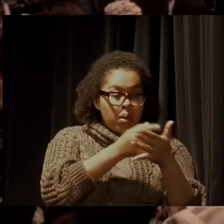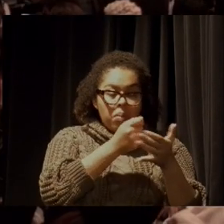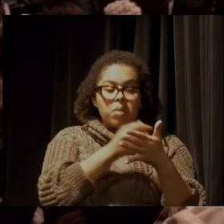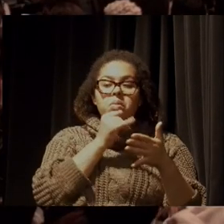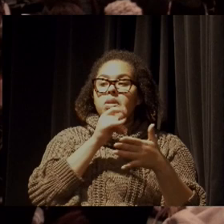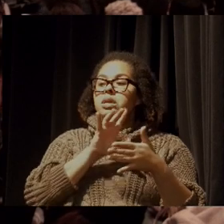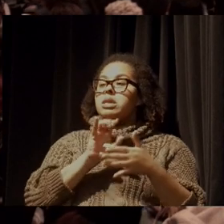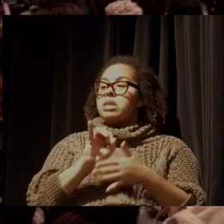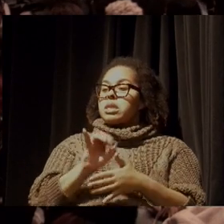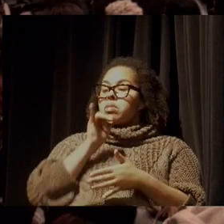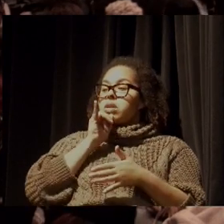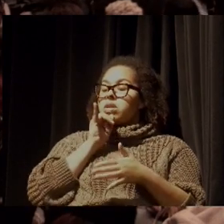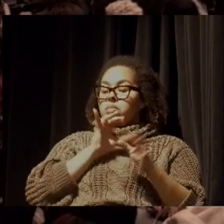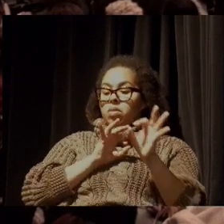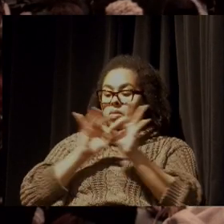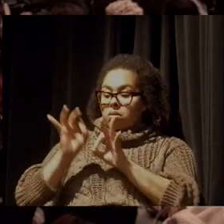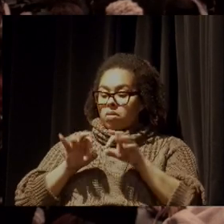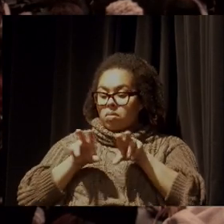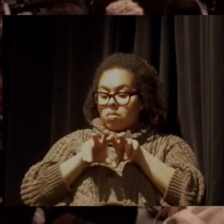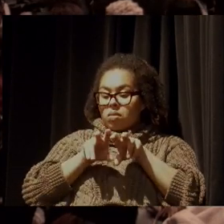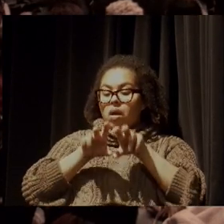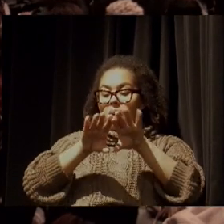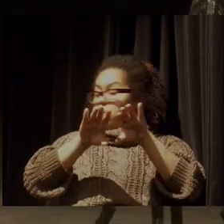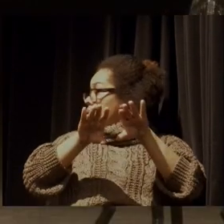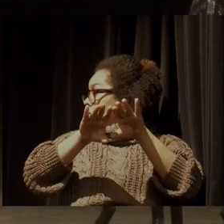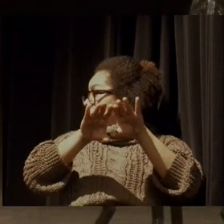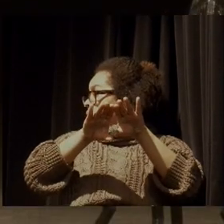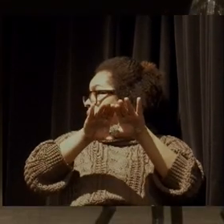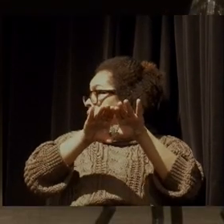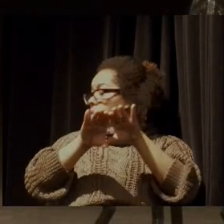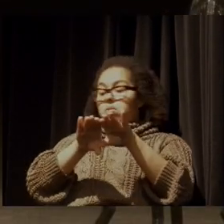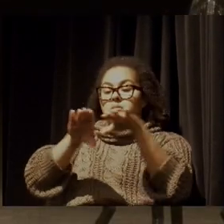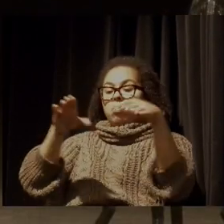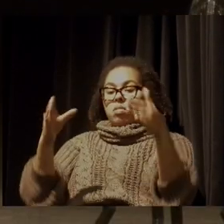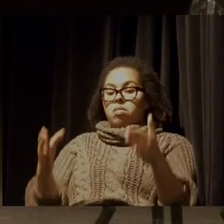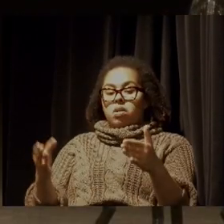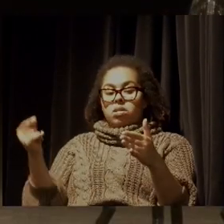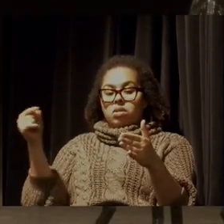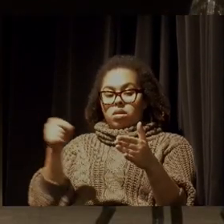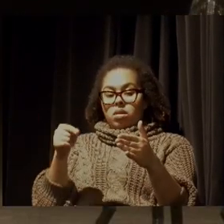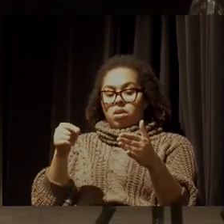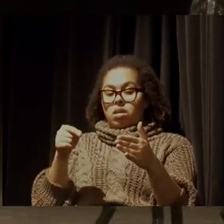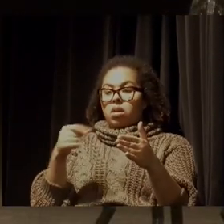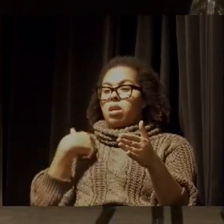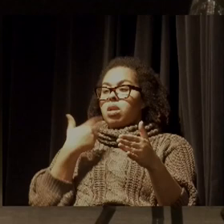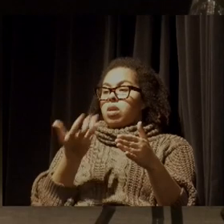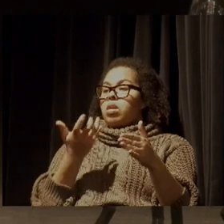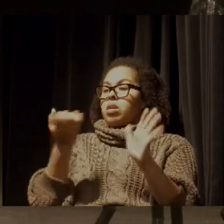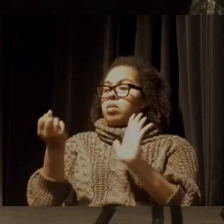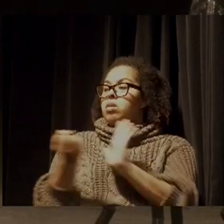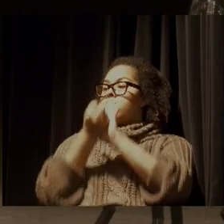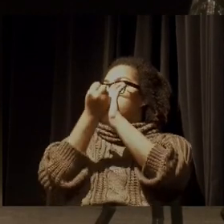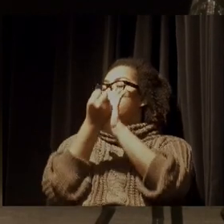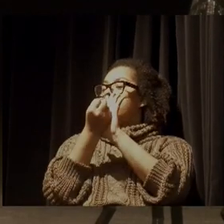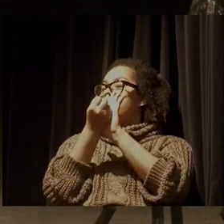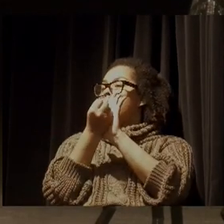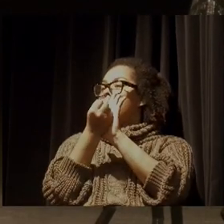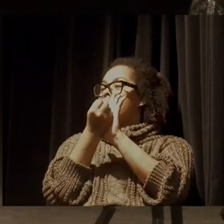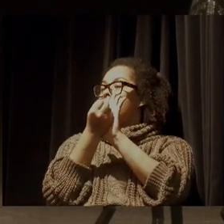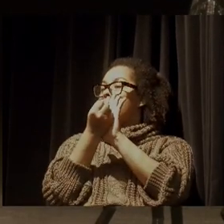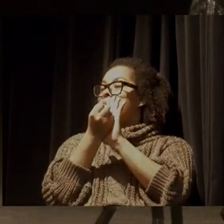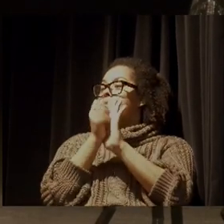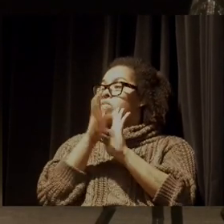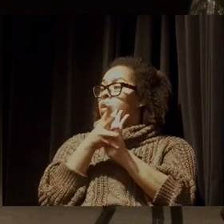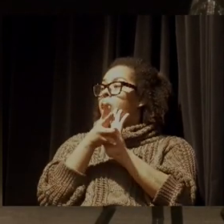madeira certificada ou não, é uma mesa. Se eu exijo que seja de madeira certificada, eu estou incorporando uma dimensão